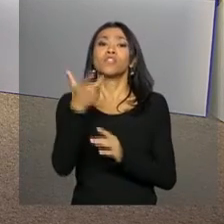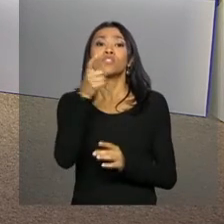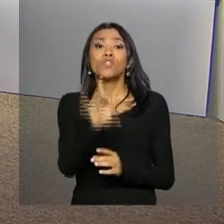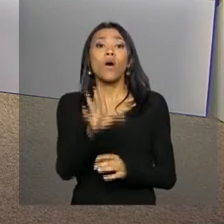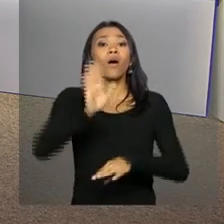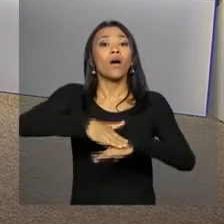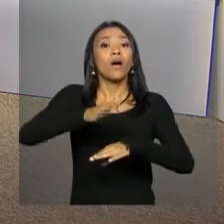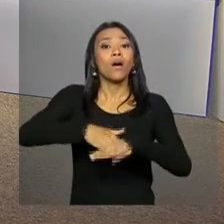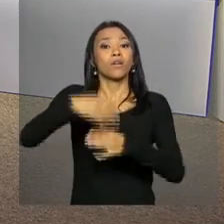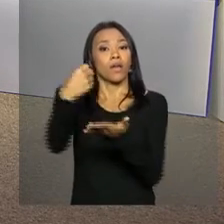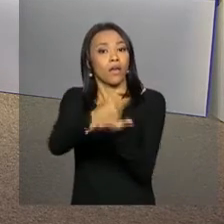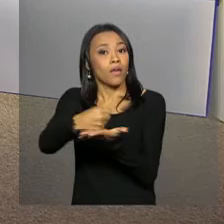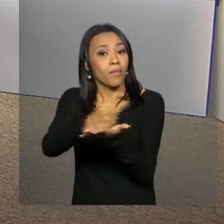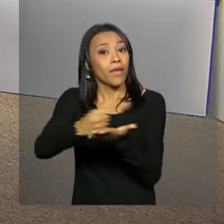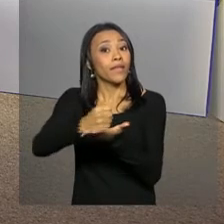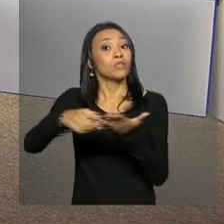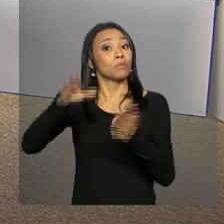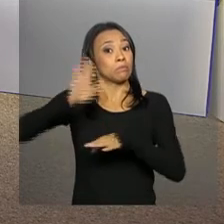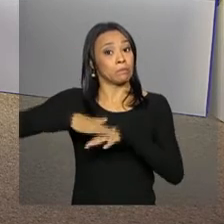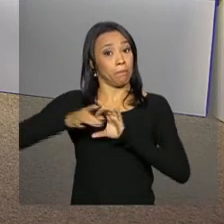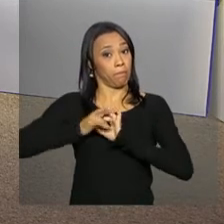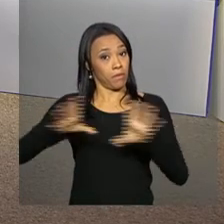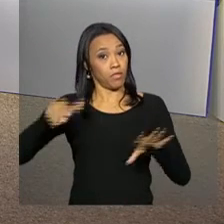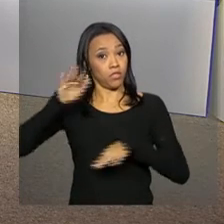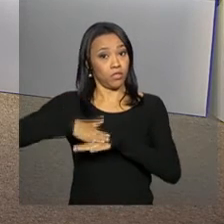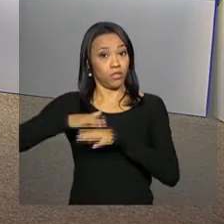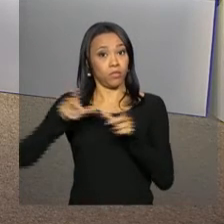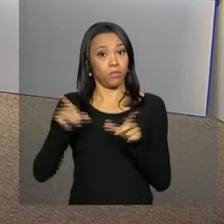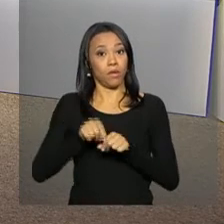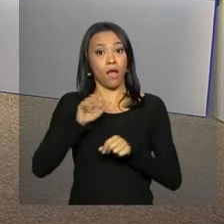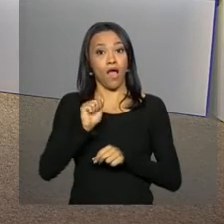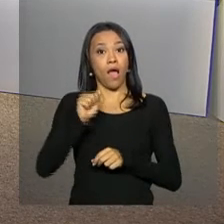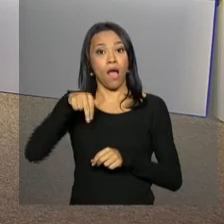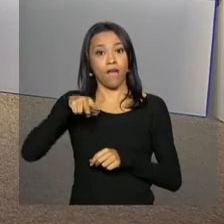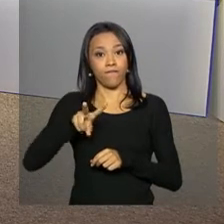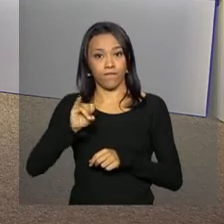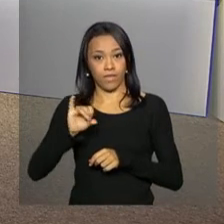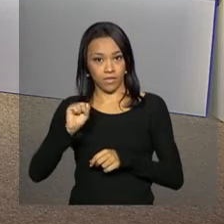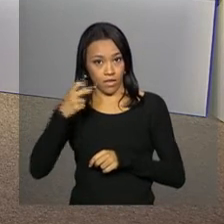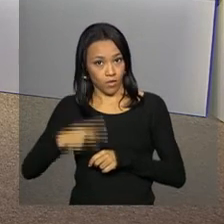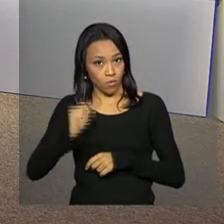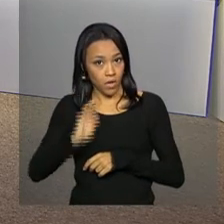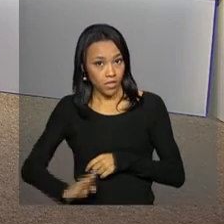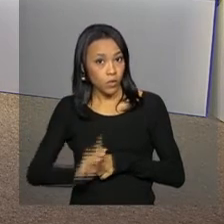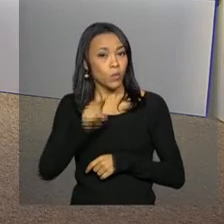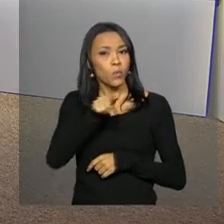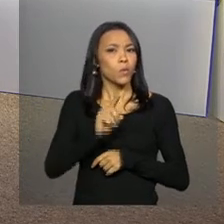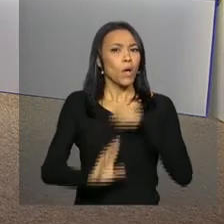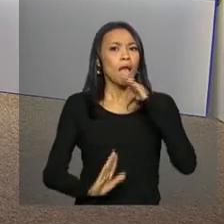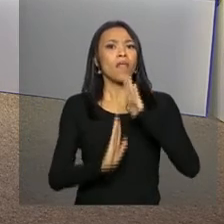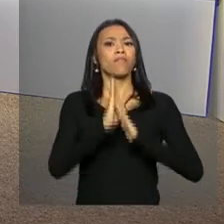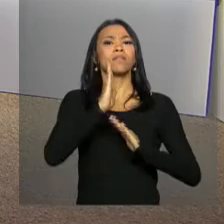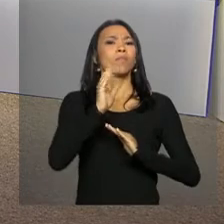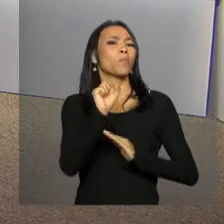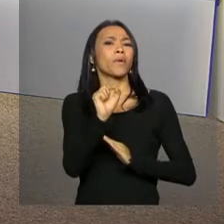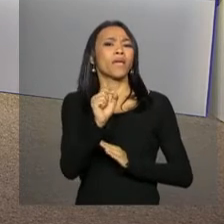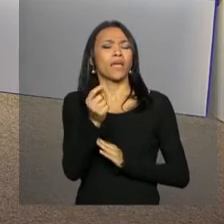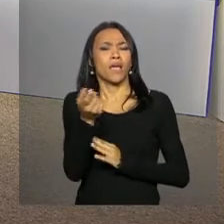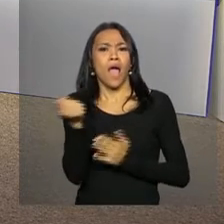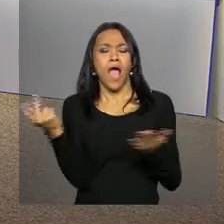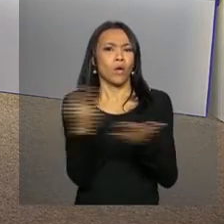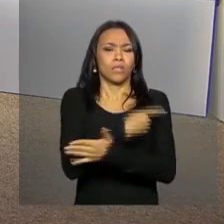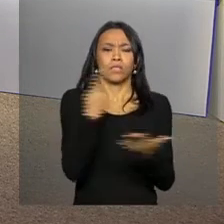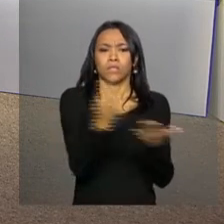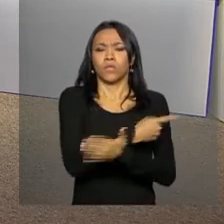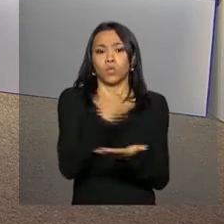para substâncias que sejam autorizadas pela Anvisa aqui no Brasil. A elevação do teto foi causada pelo aumento do número de casos